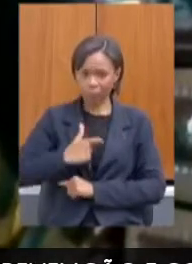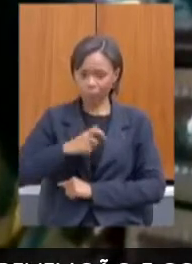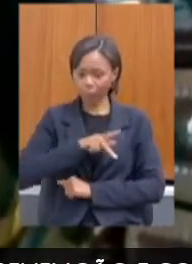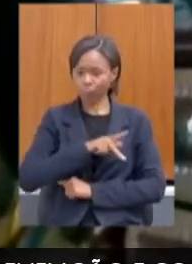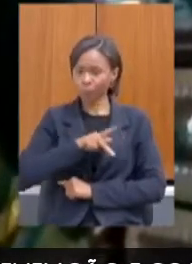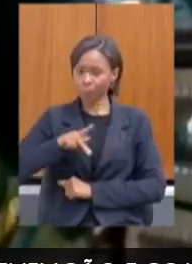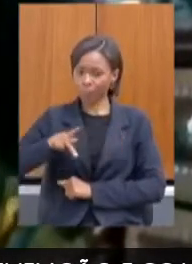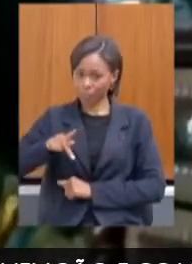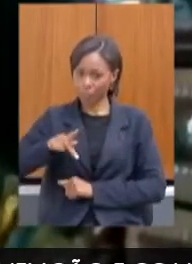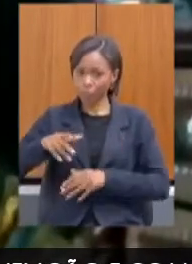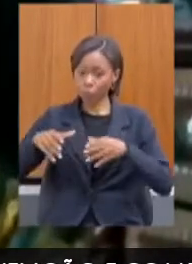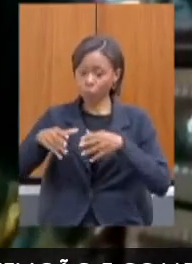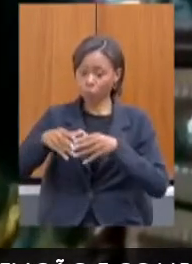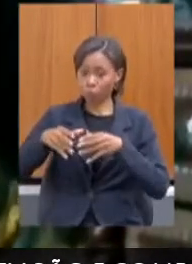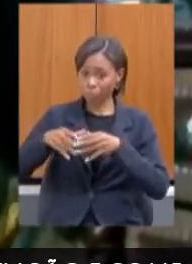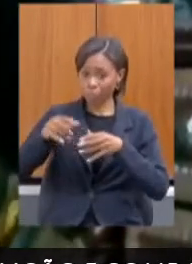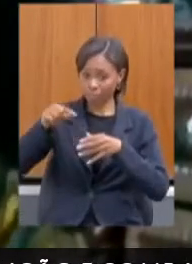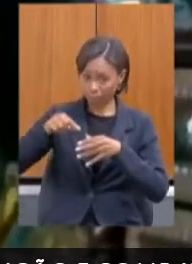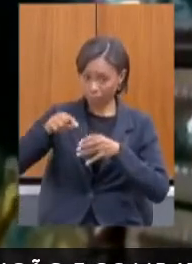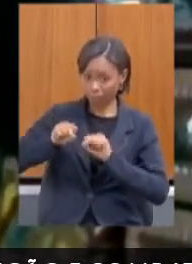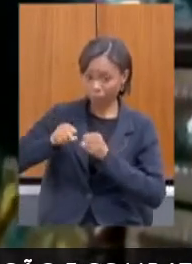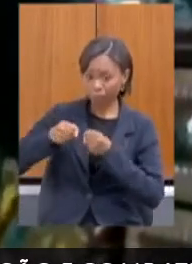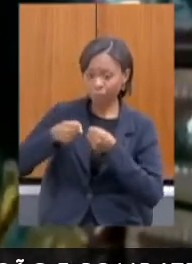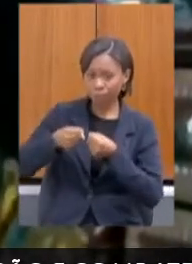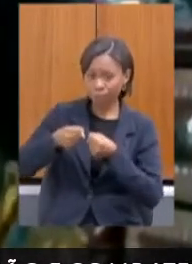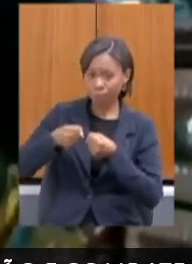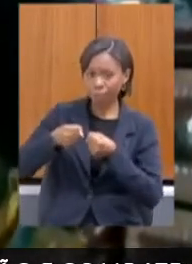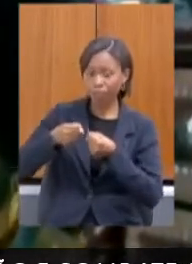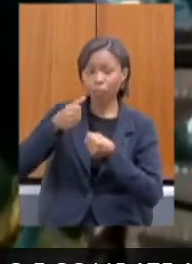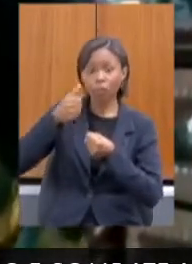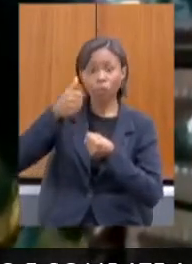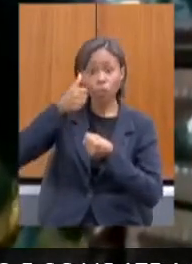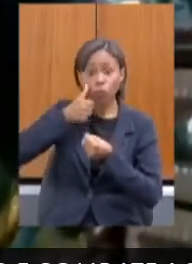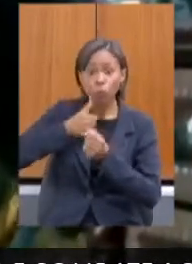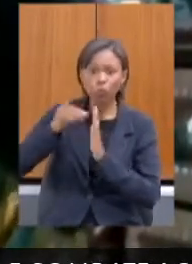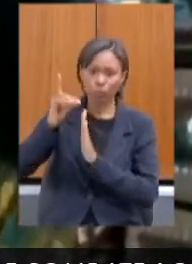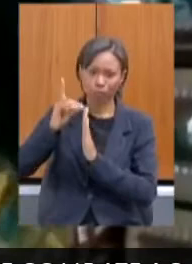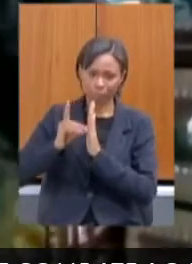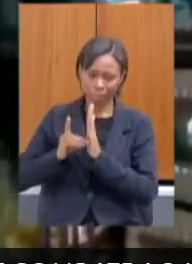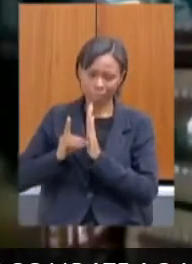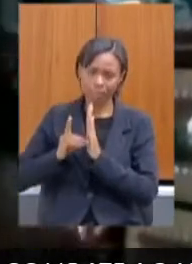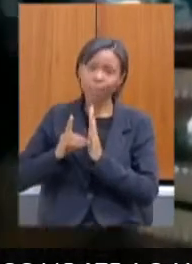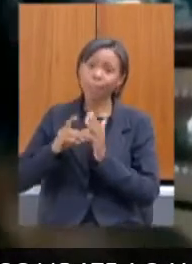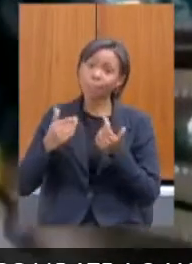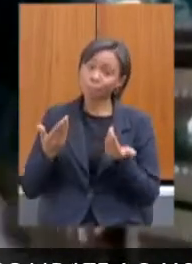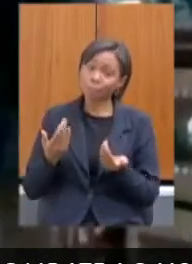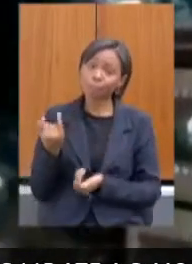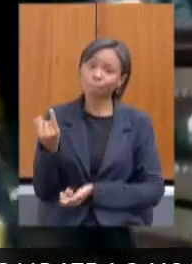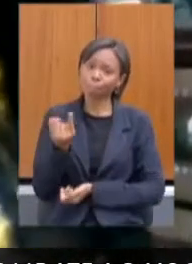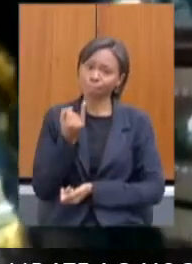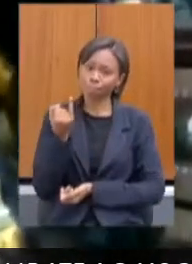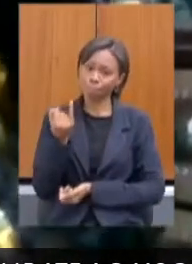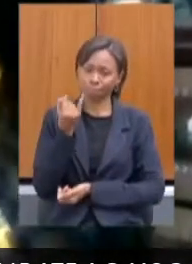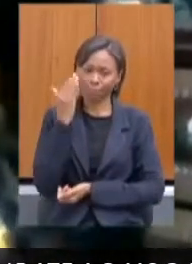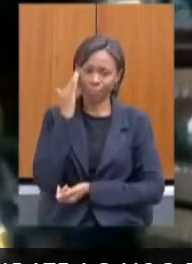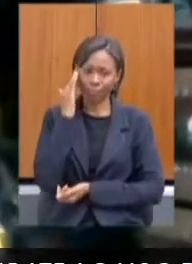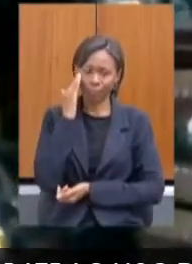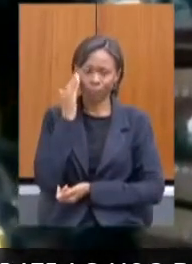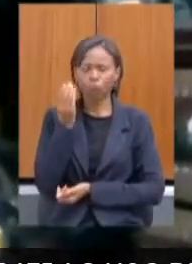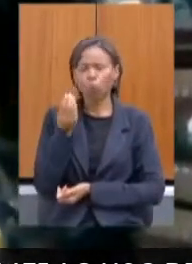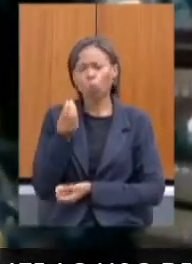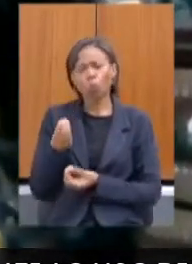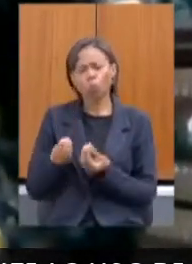Defesa do Direito das Mulheres, é extremamente importante para a gente saber como está o